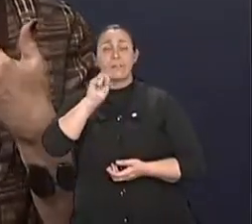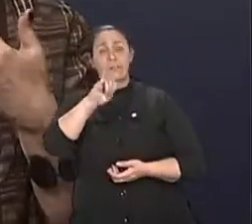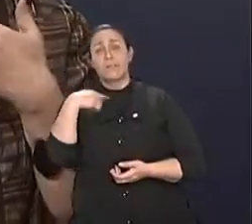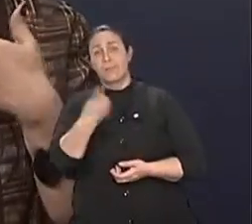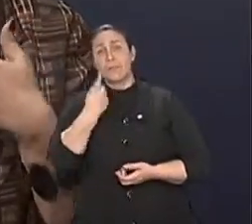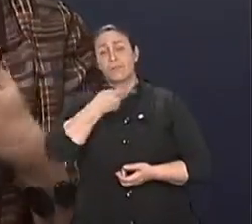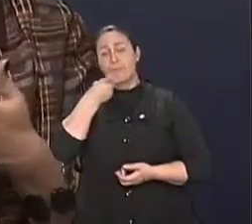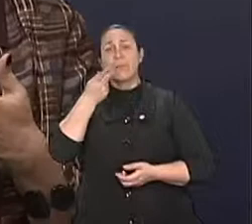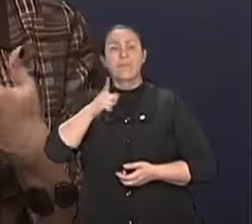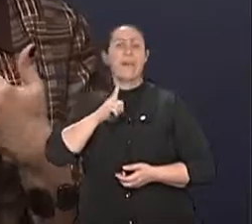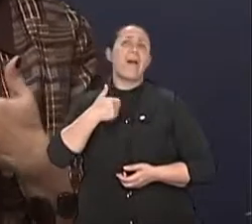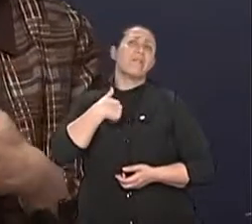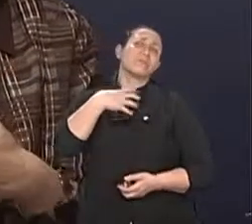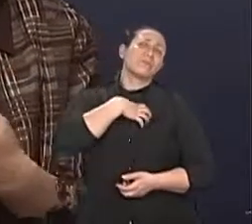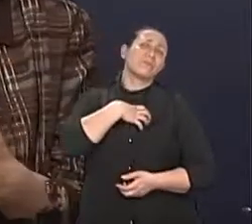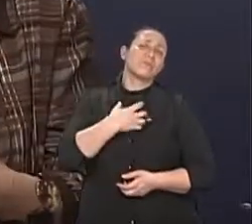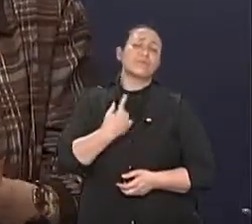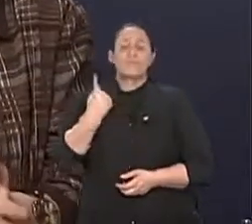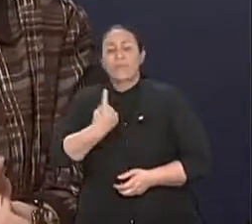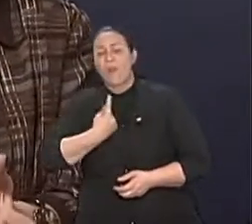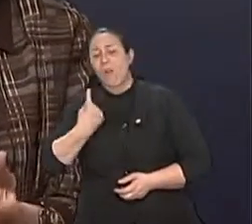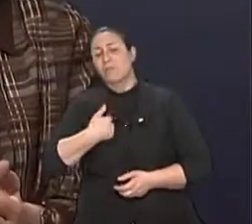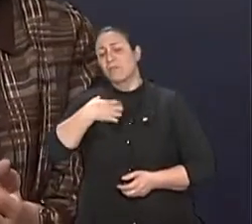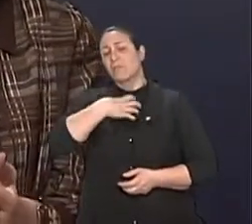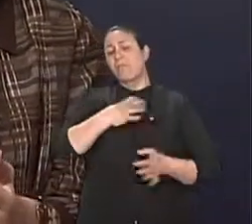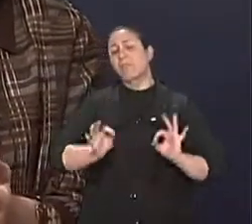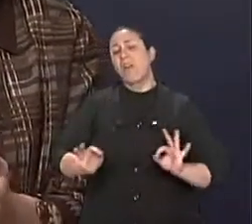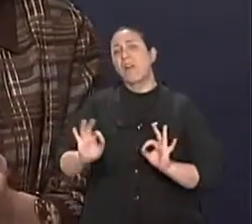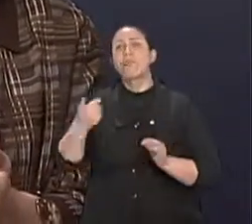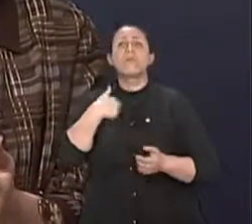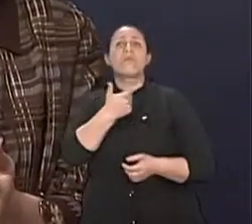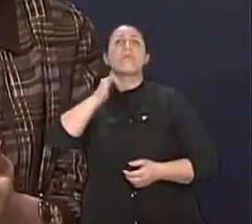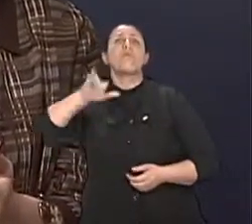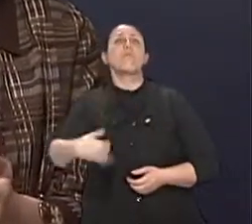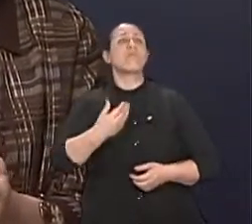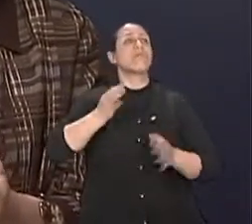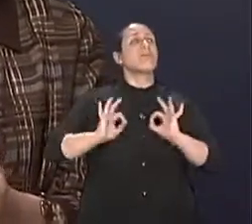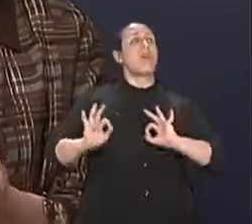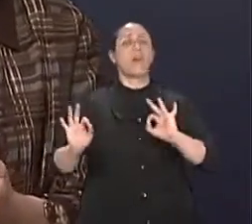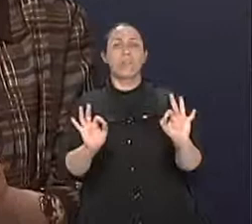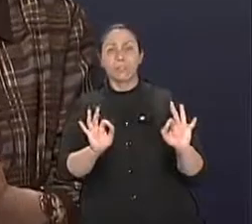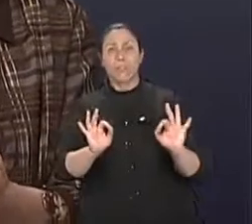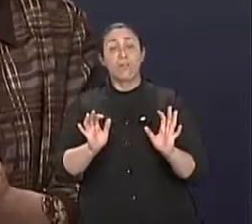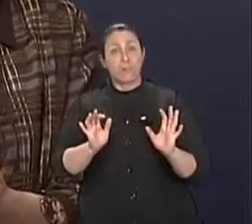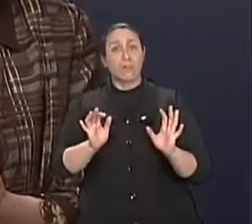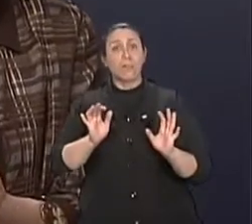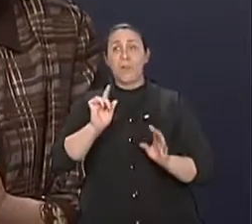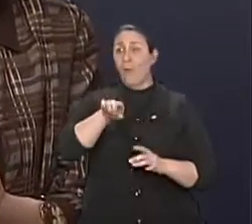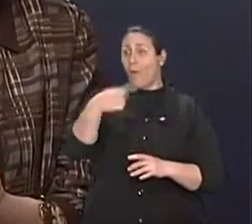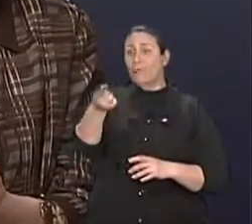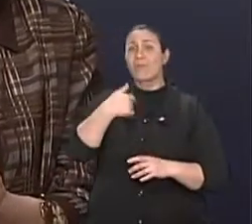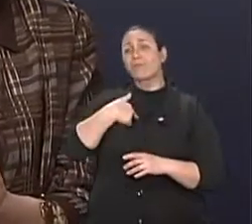assim, eu estou me sentindo só, estou vazio, não tenho nada com o que preencher, vou buscar no outro. E o outro também